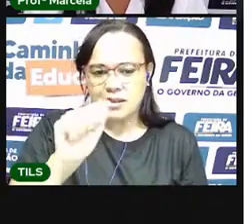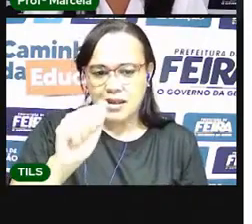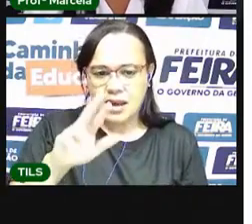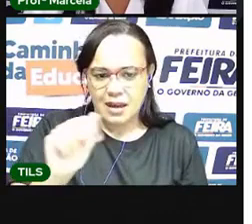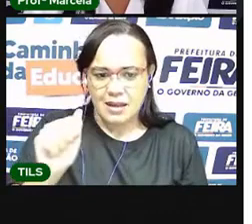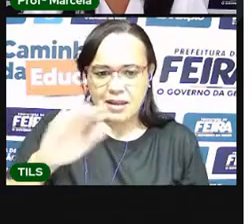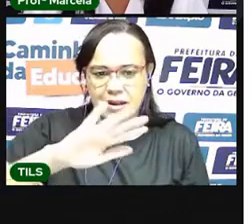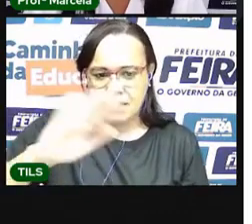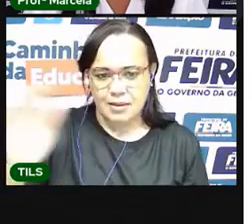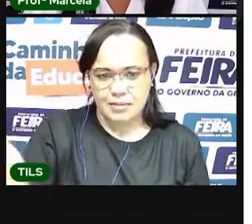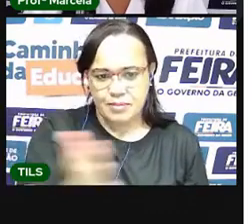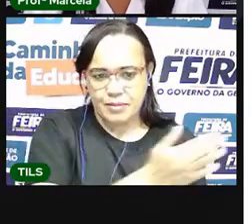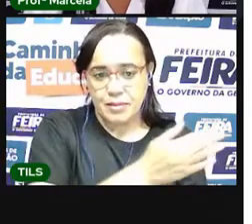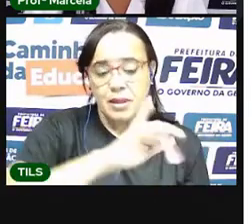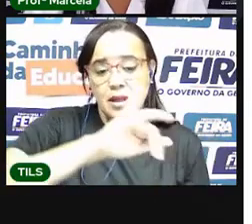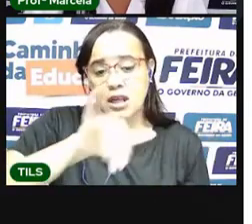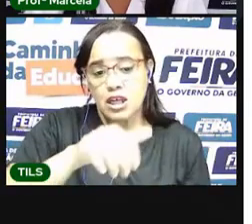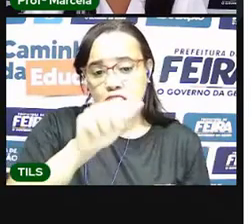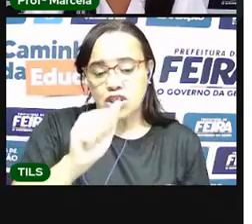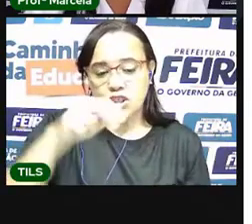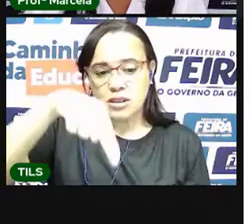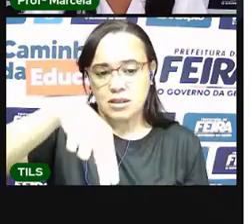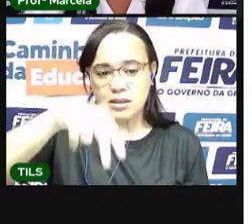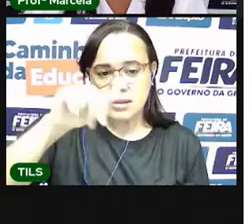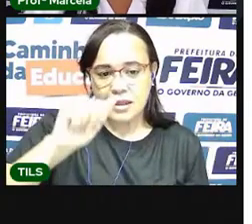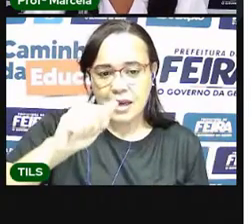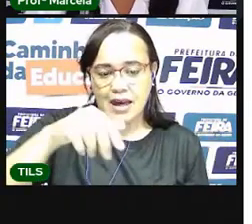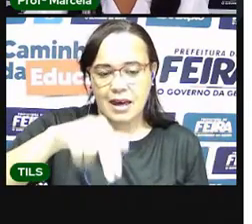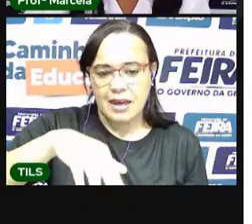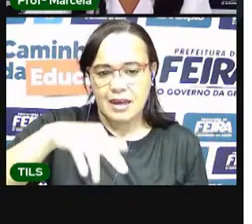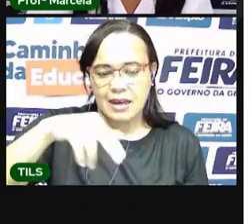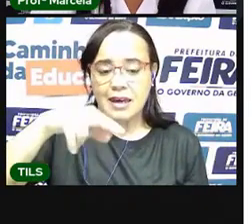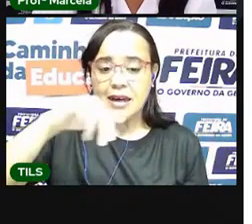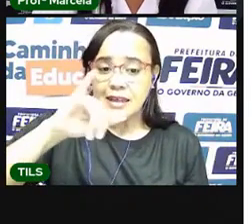Janaína. Tauane.